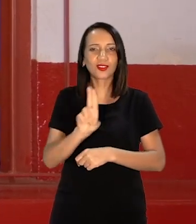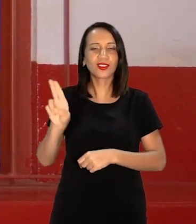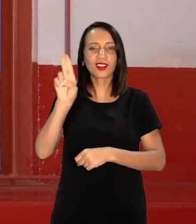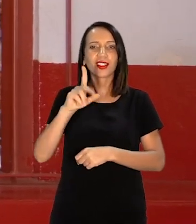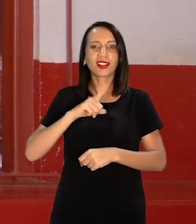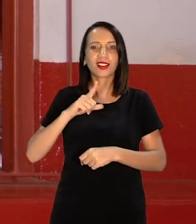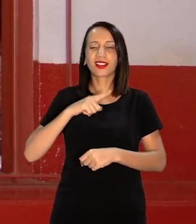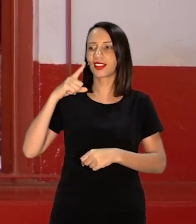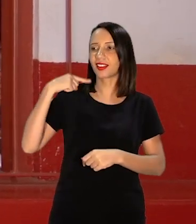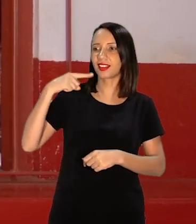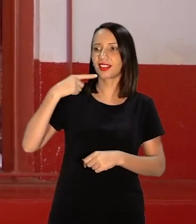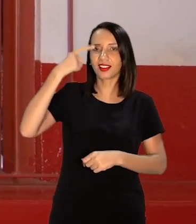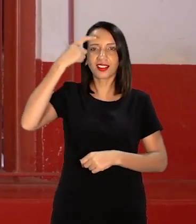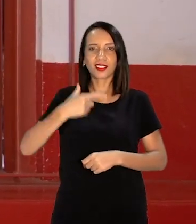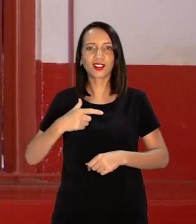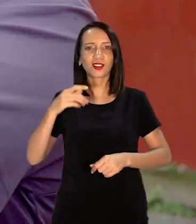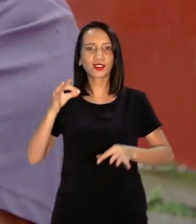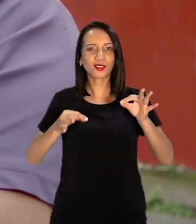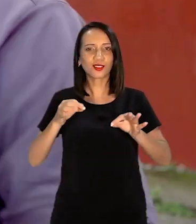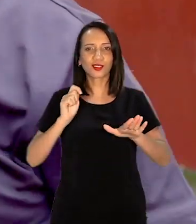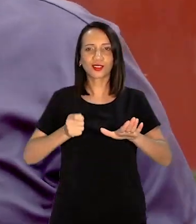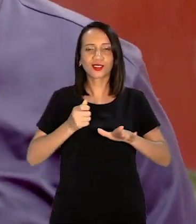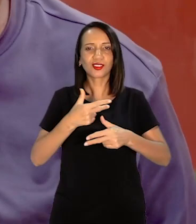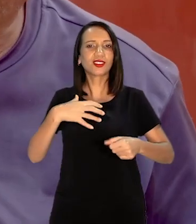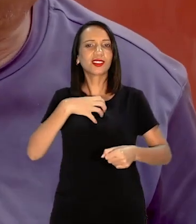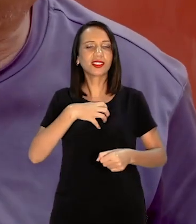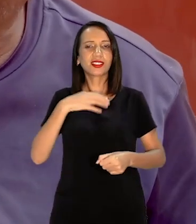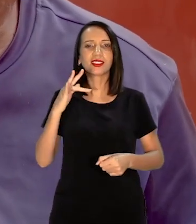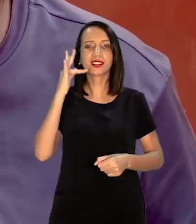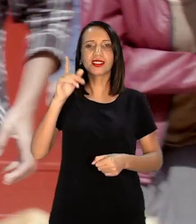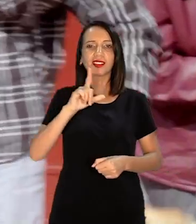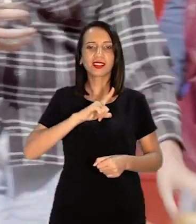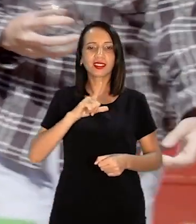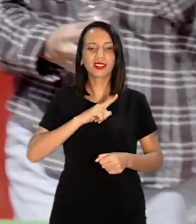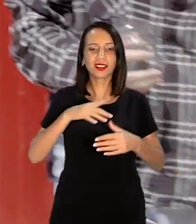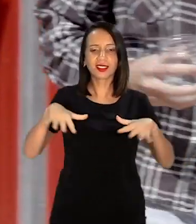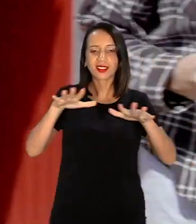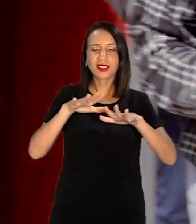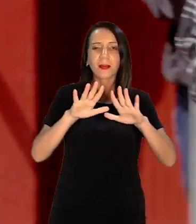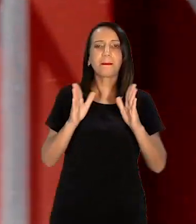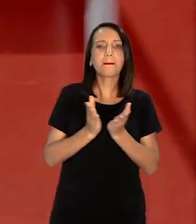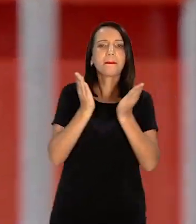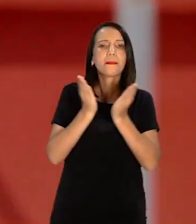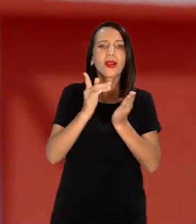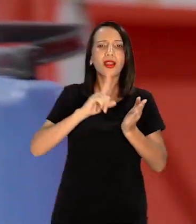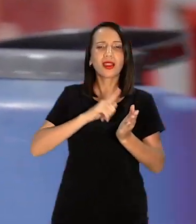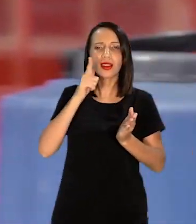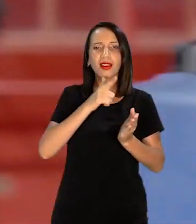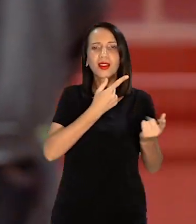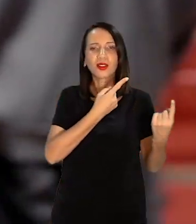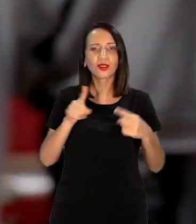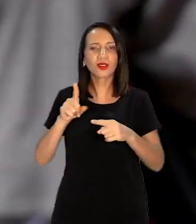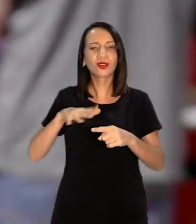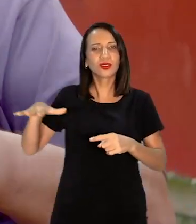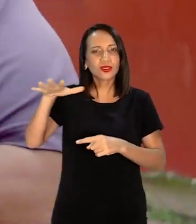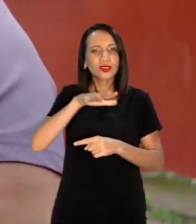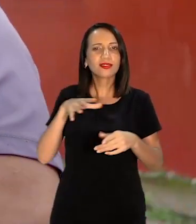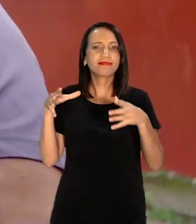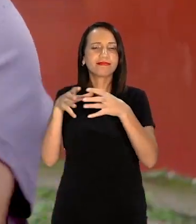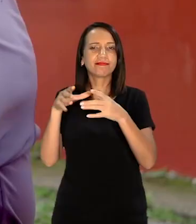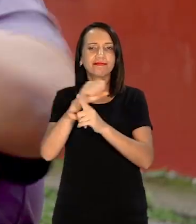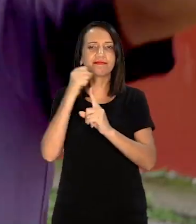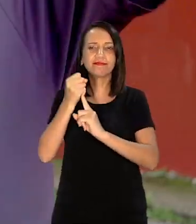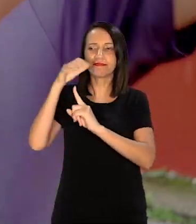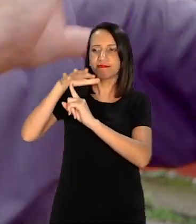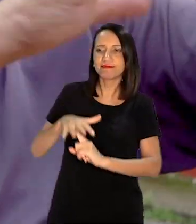advogado, se tornar um juiz, para ser contra pobre. Porque para ser contra uma classe social que é